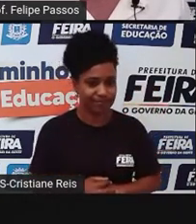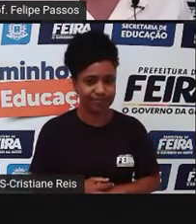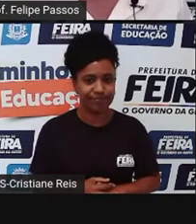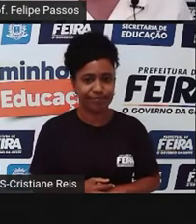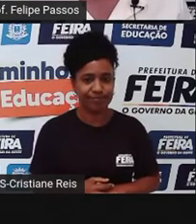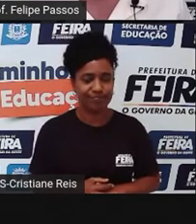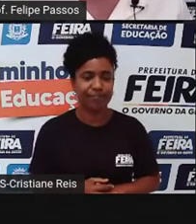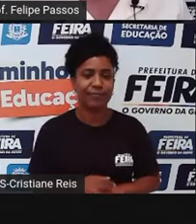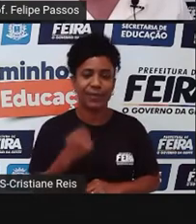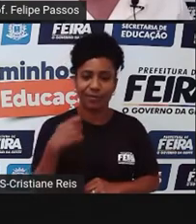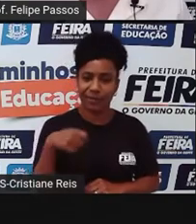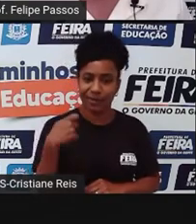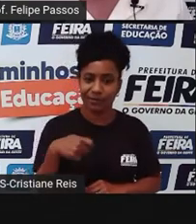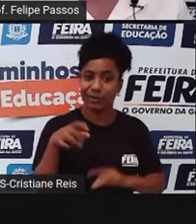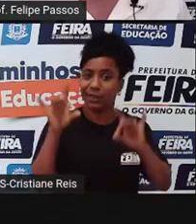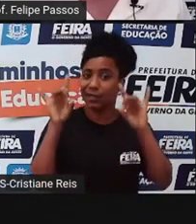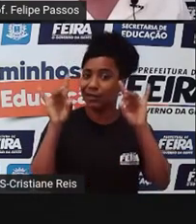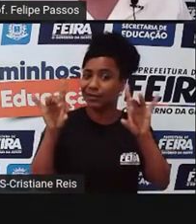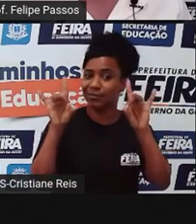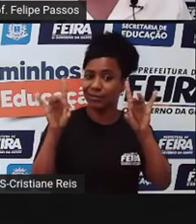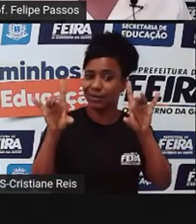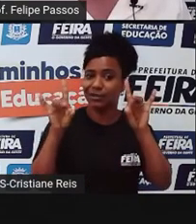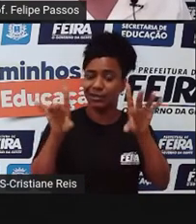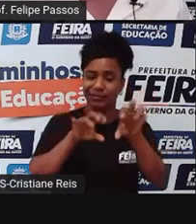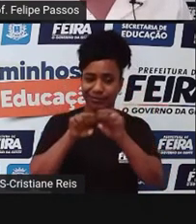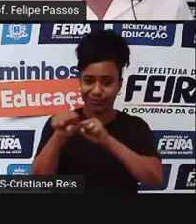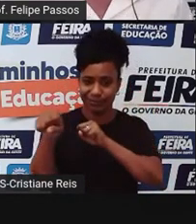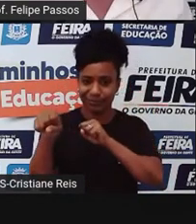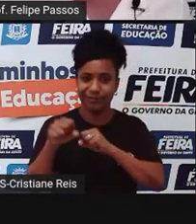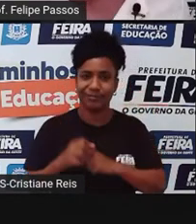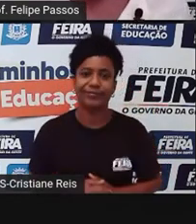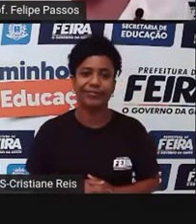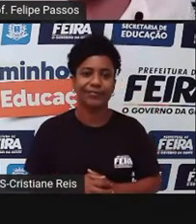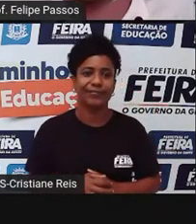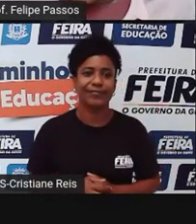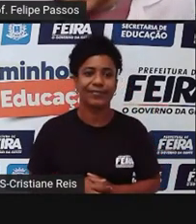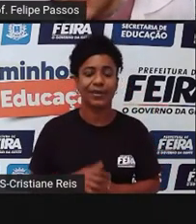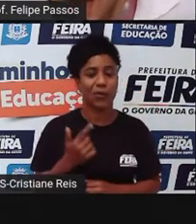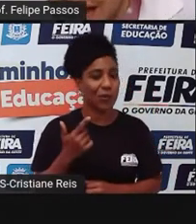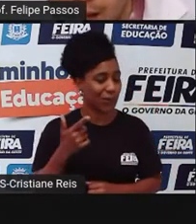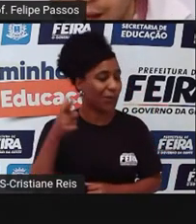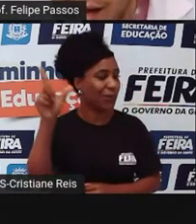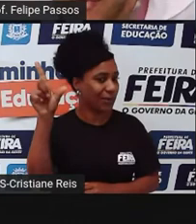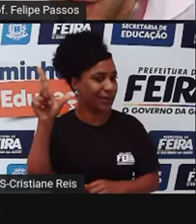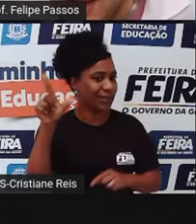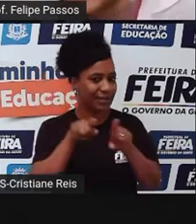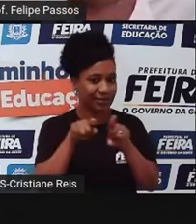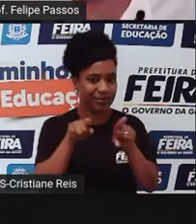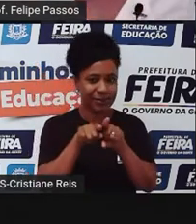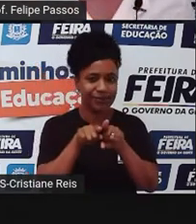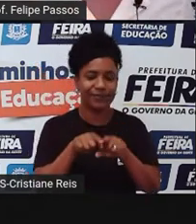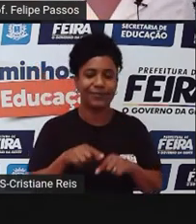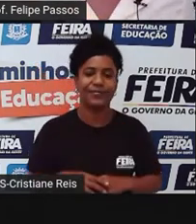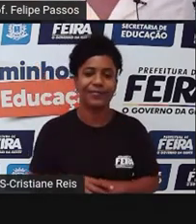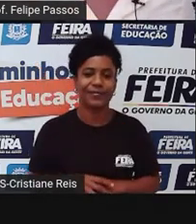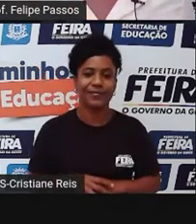Ouvir sempre os especialistas. Outra coisa, gente, a vida